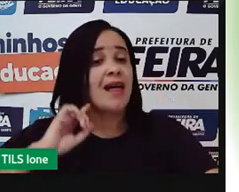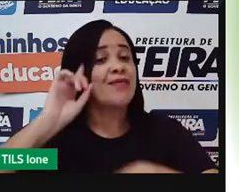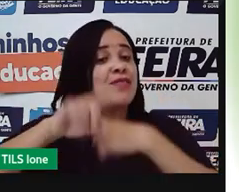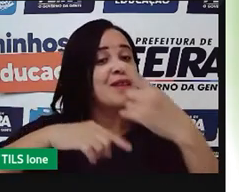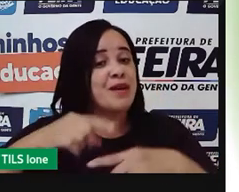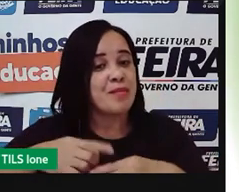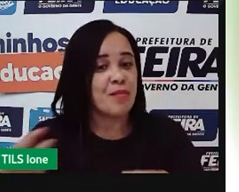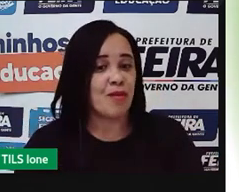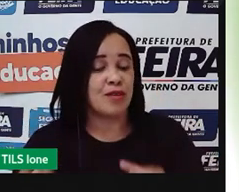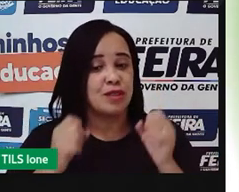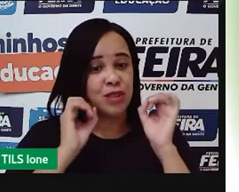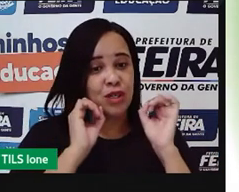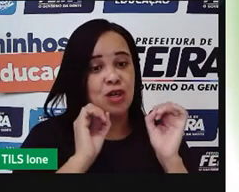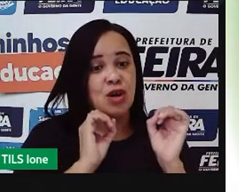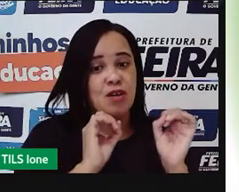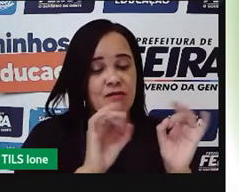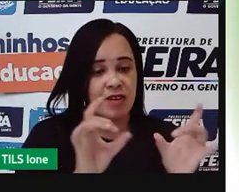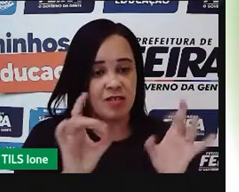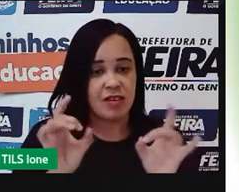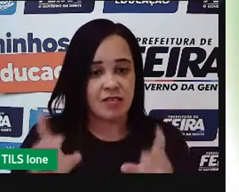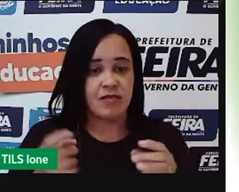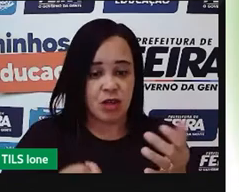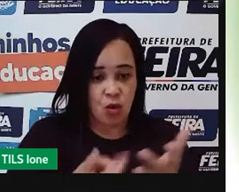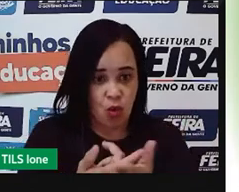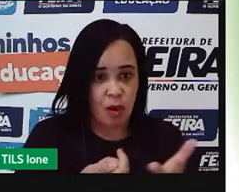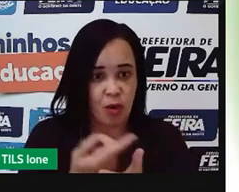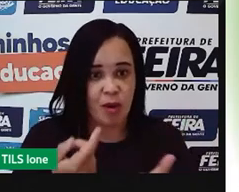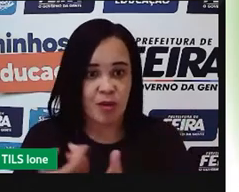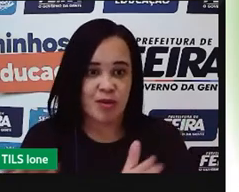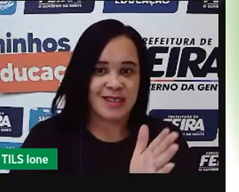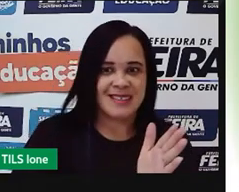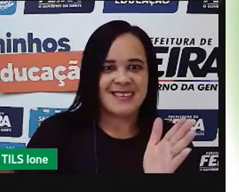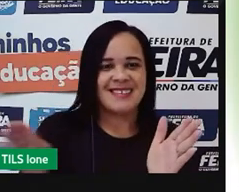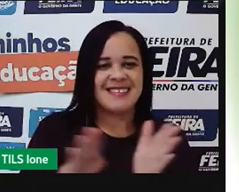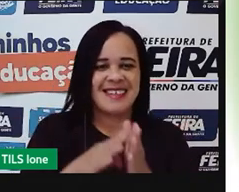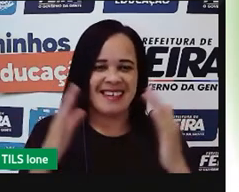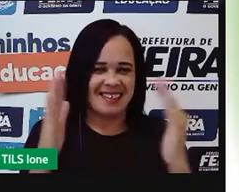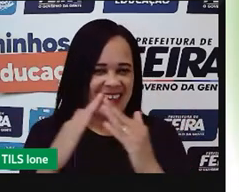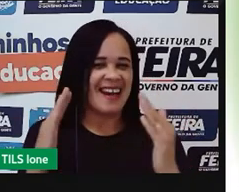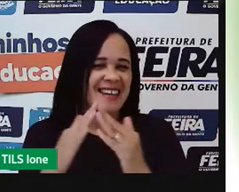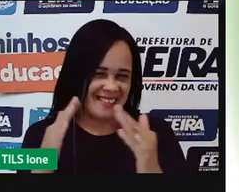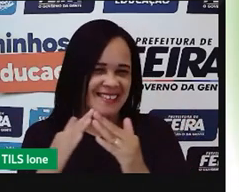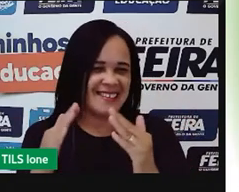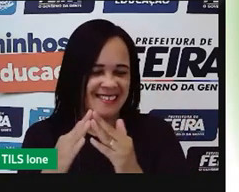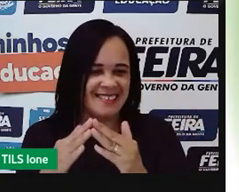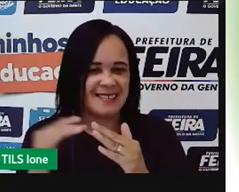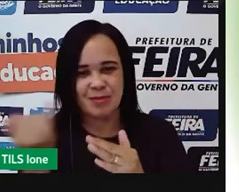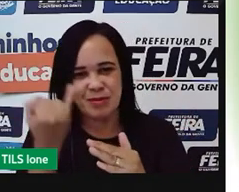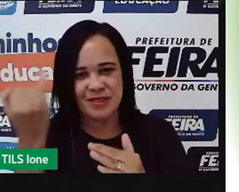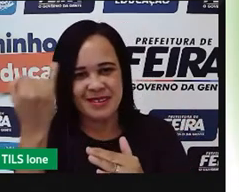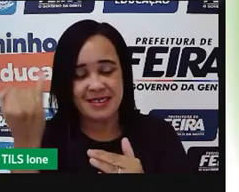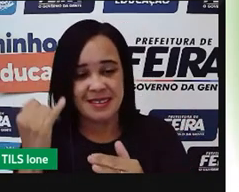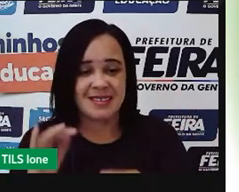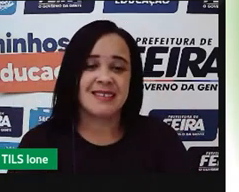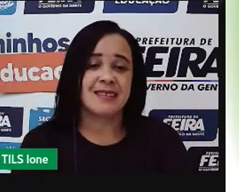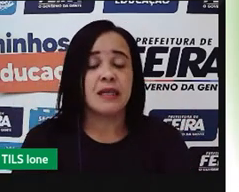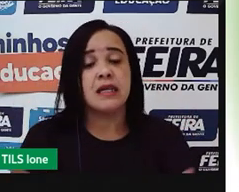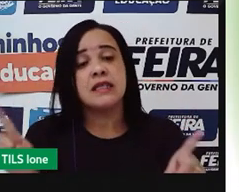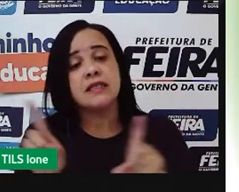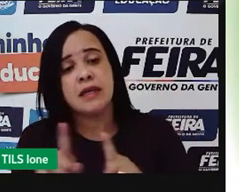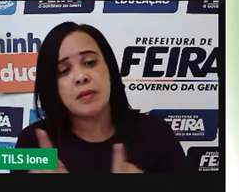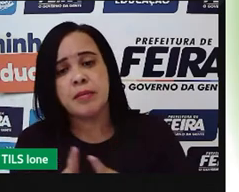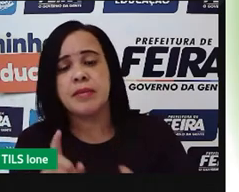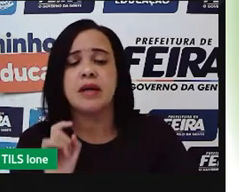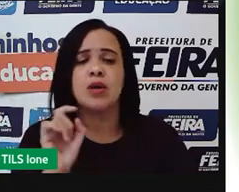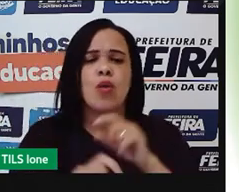alguma forma. Então, gente, outra coisa que não pode deixar de falar é que hoje está crescendo muito essa